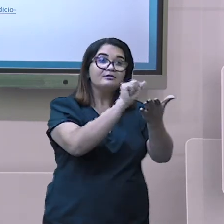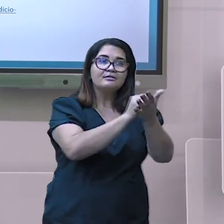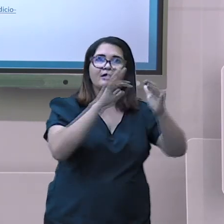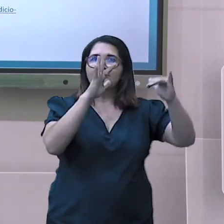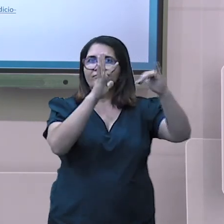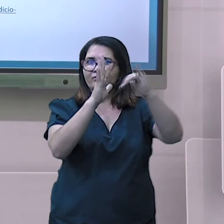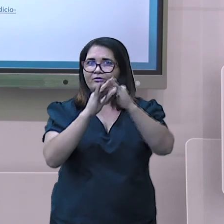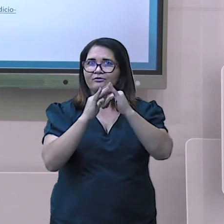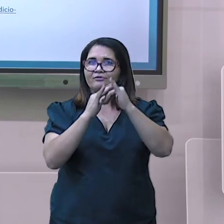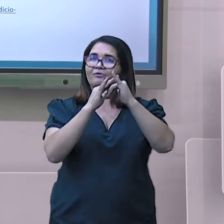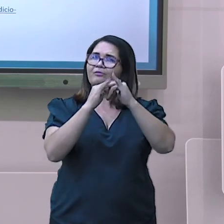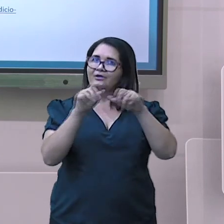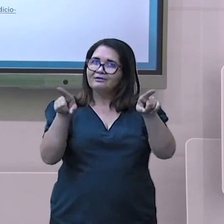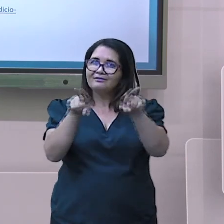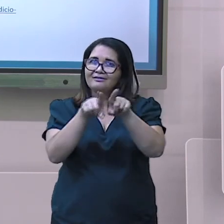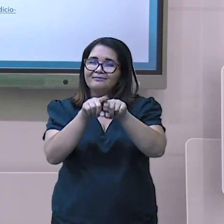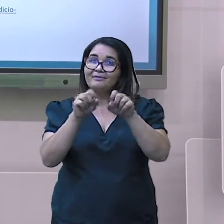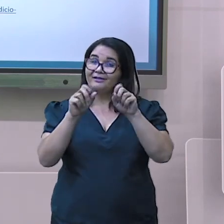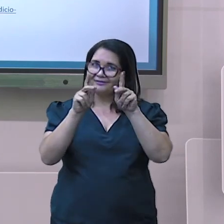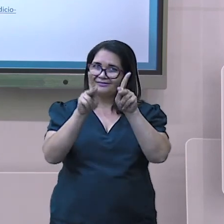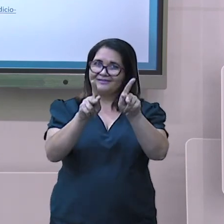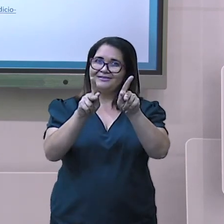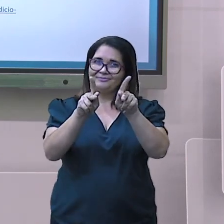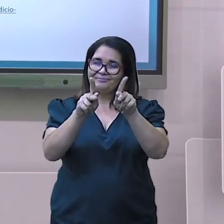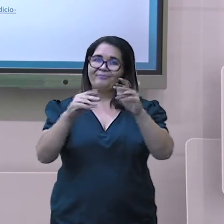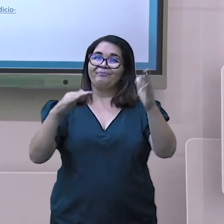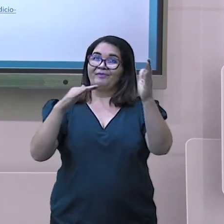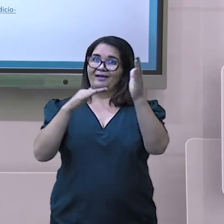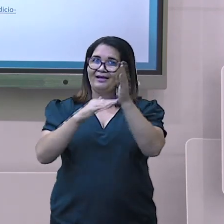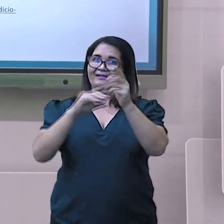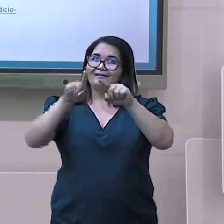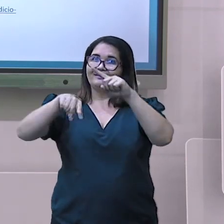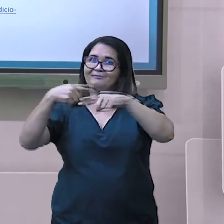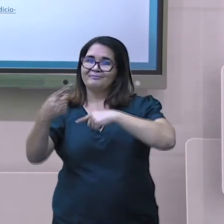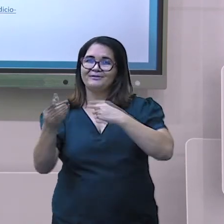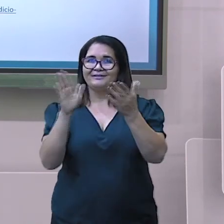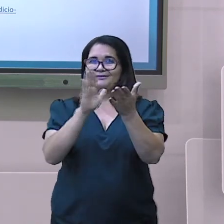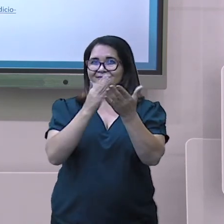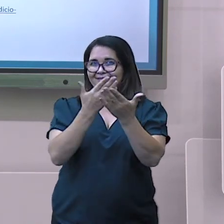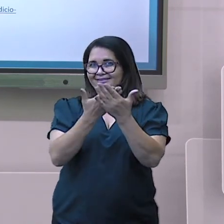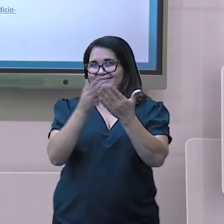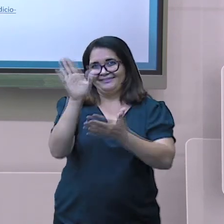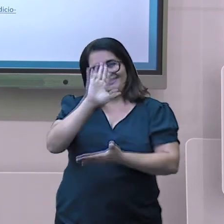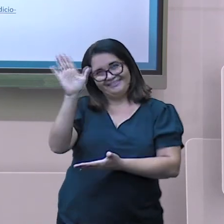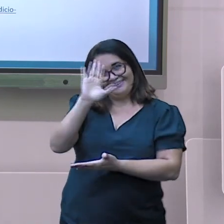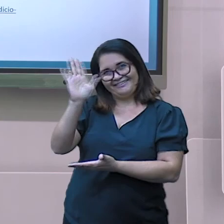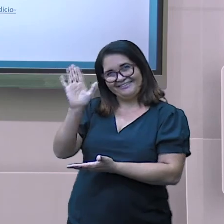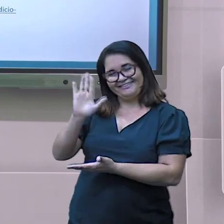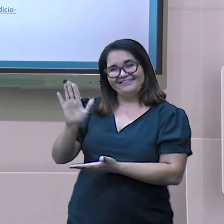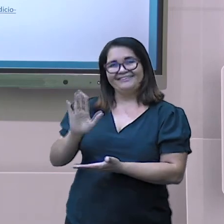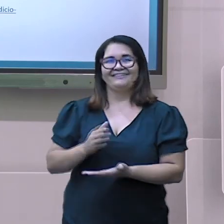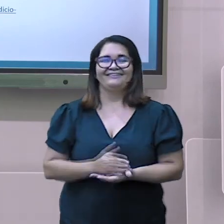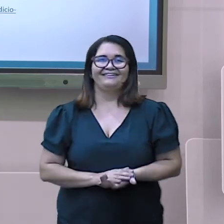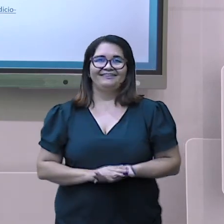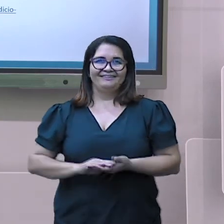SmedGV, e acesse as nossas redes sociais, arroba SmedGV. Até uma próxima aula. Tchau!